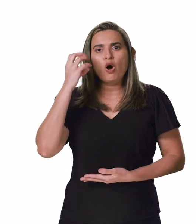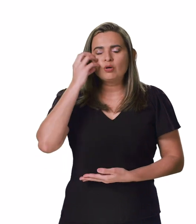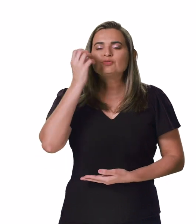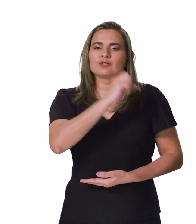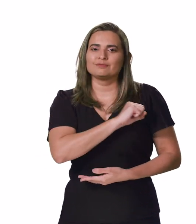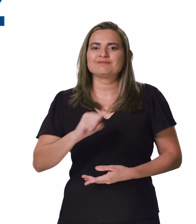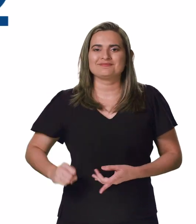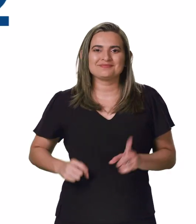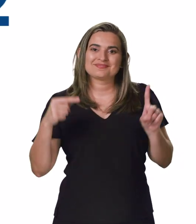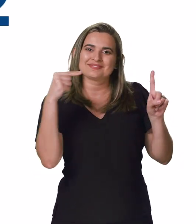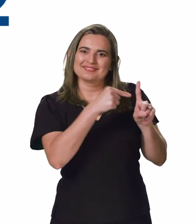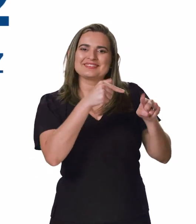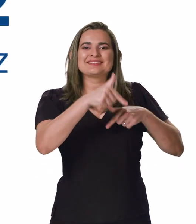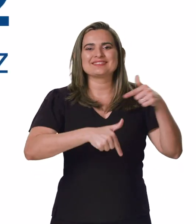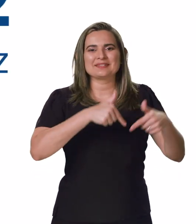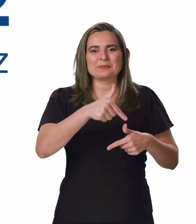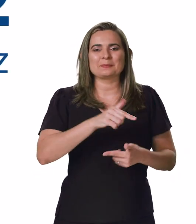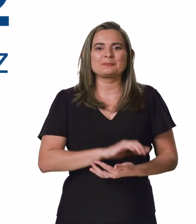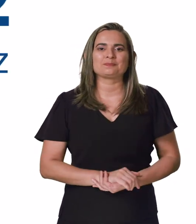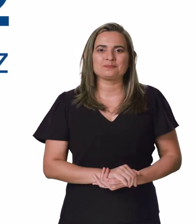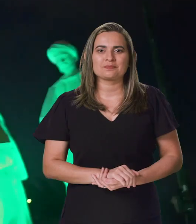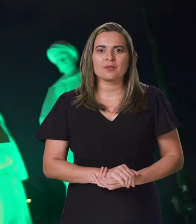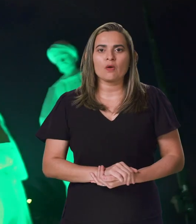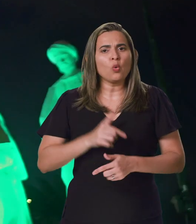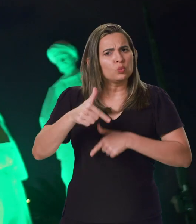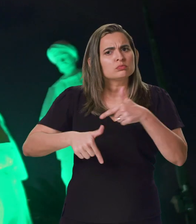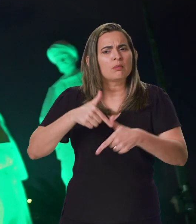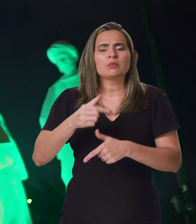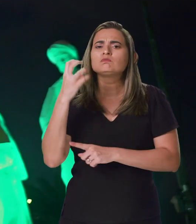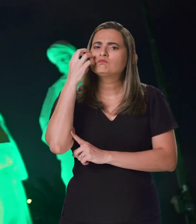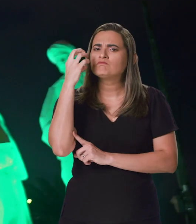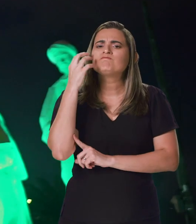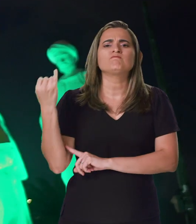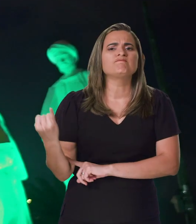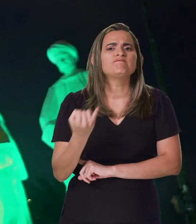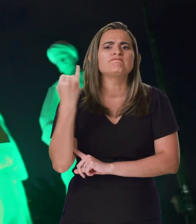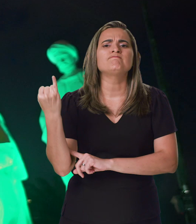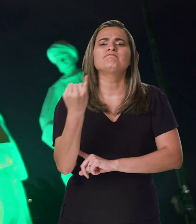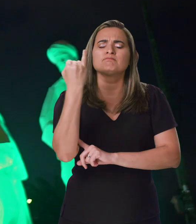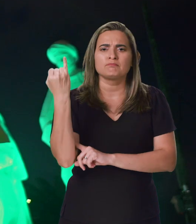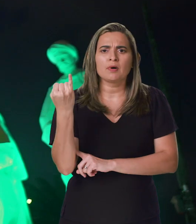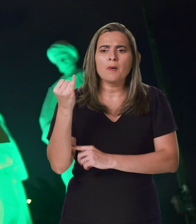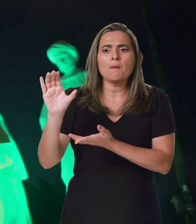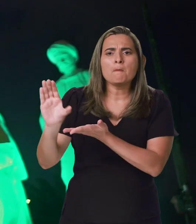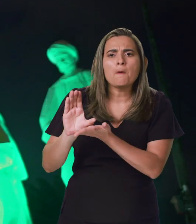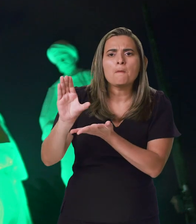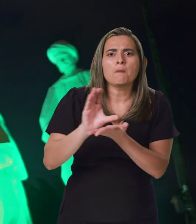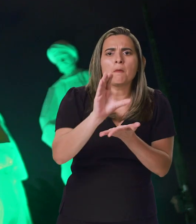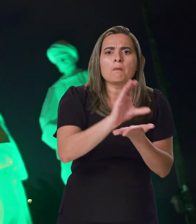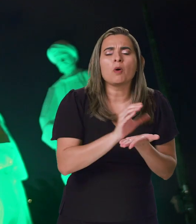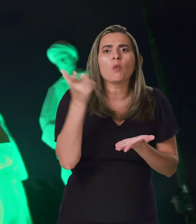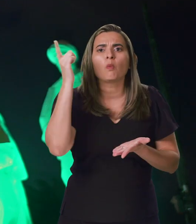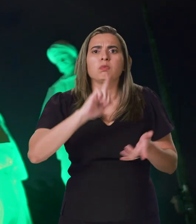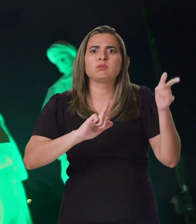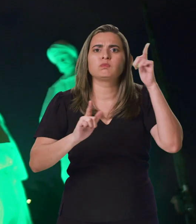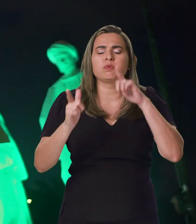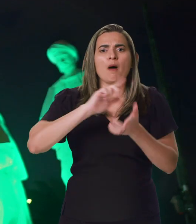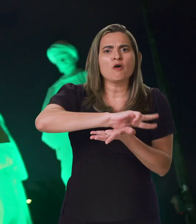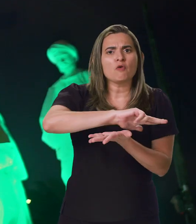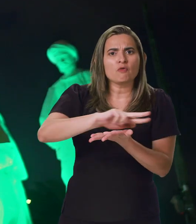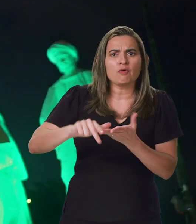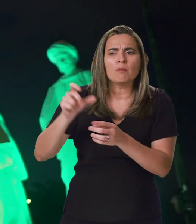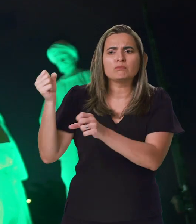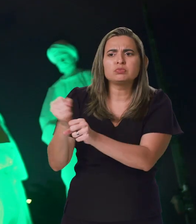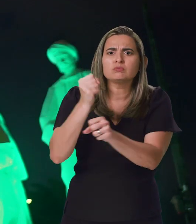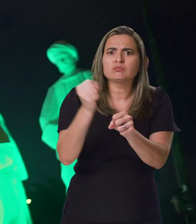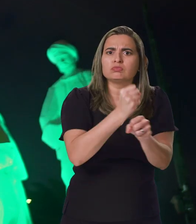Rogério, senador, o cara que faz. O trabalho de Rogério foi decisivo para a realização de muitas ações e